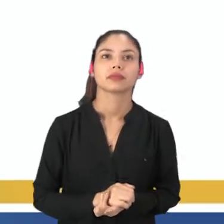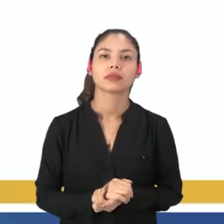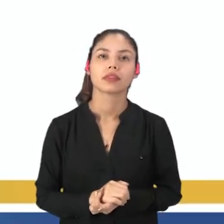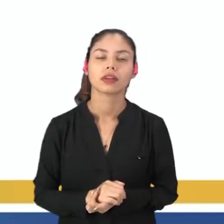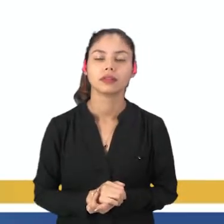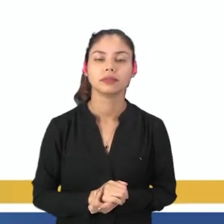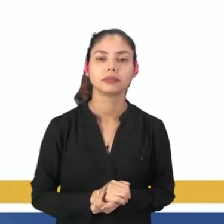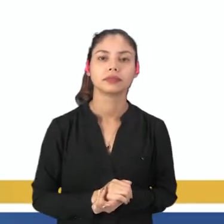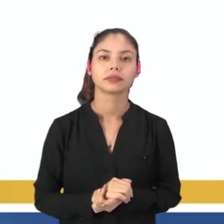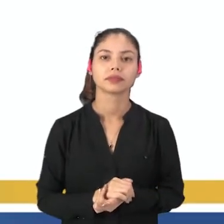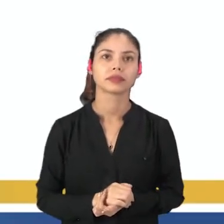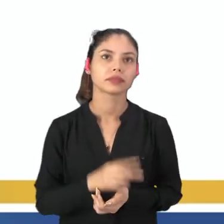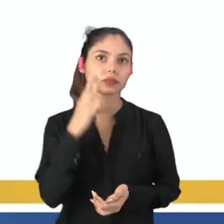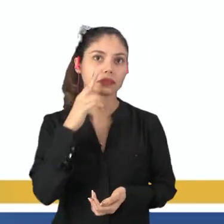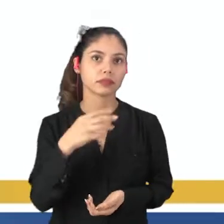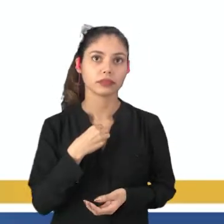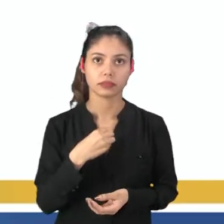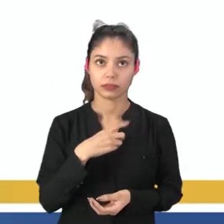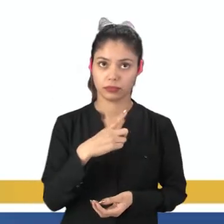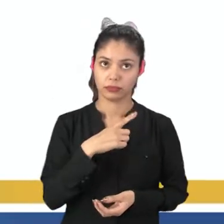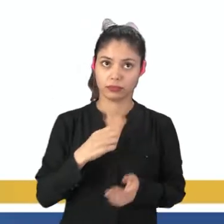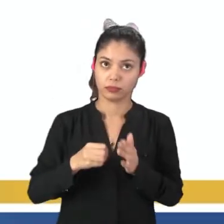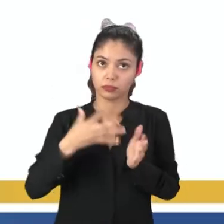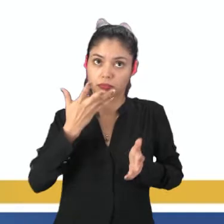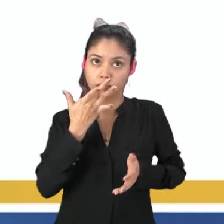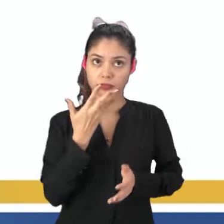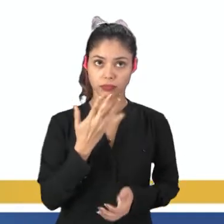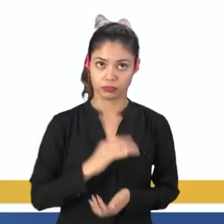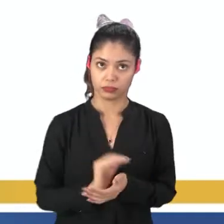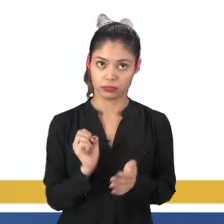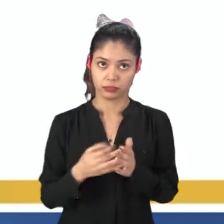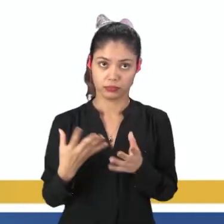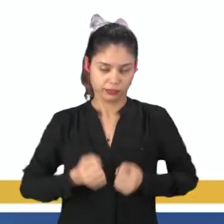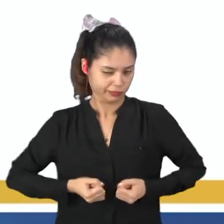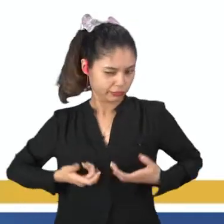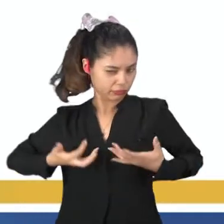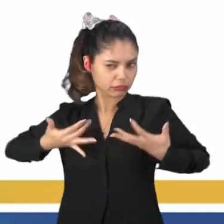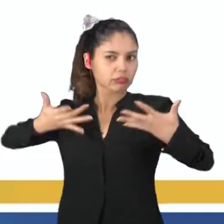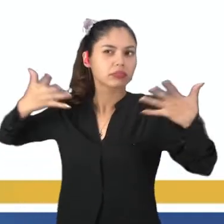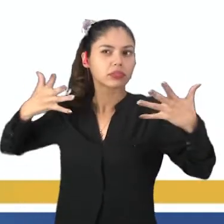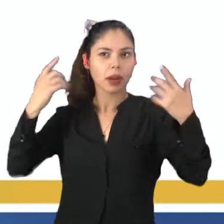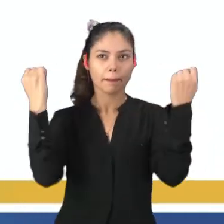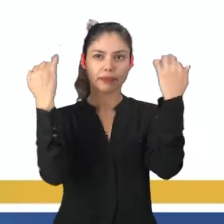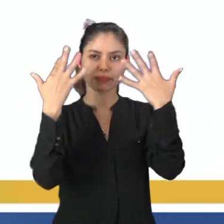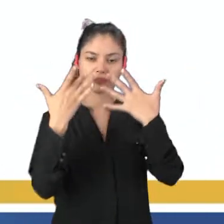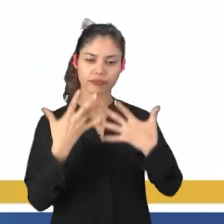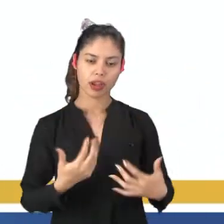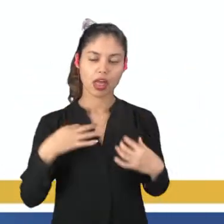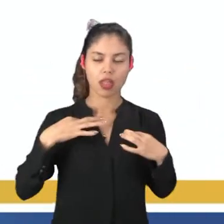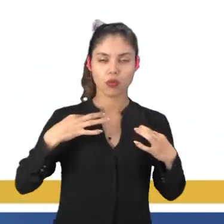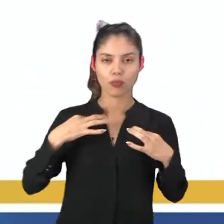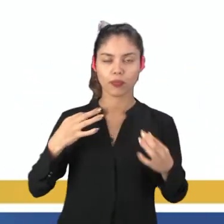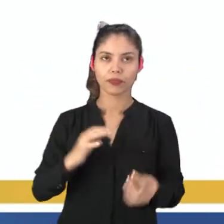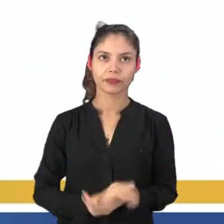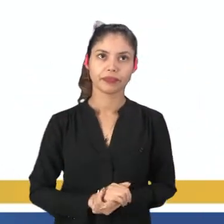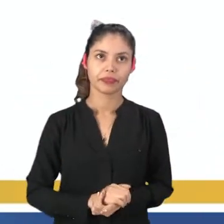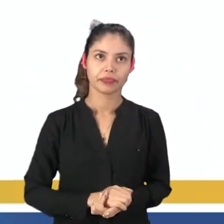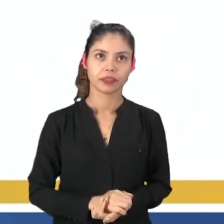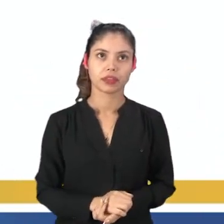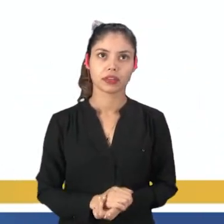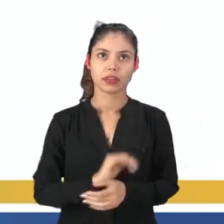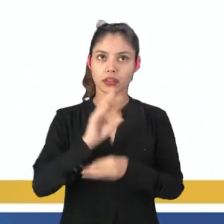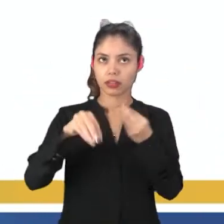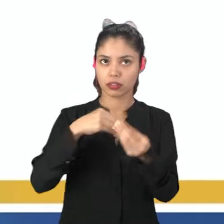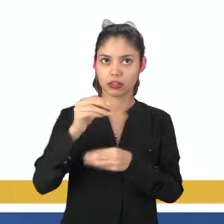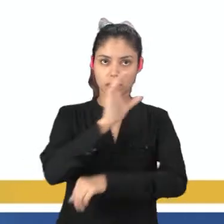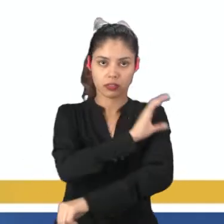vocês. Então, vejo que tem muita cor, né? Há muita extravagância aí na apresentação dos figurinos. E